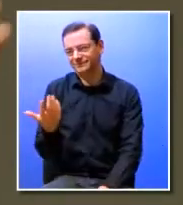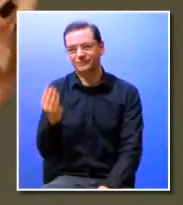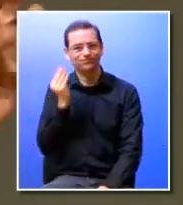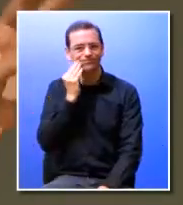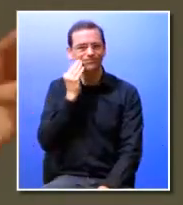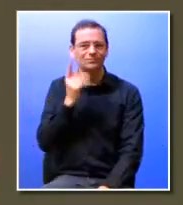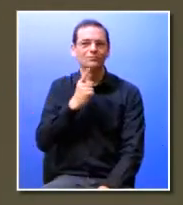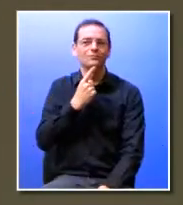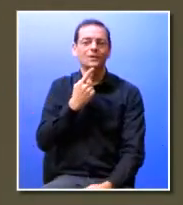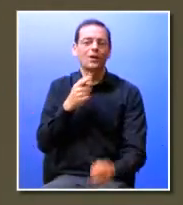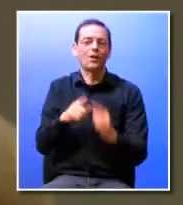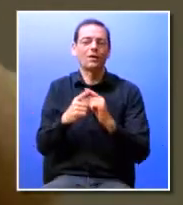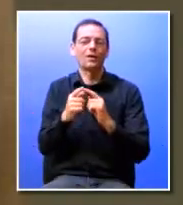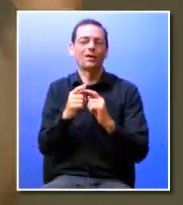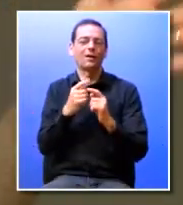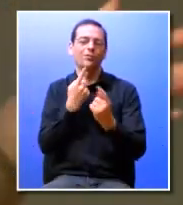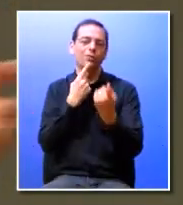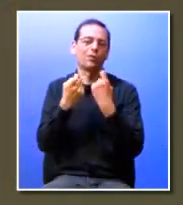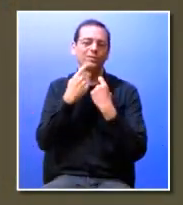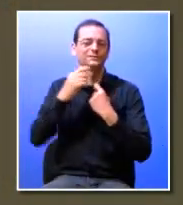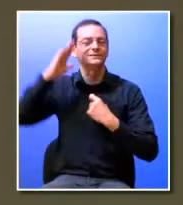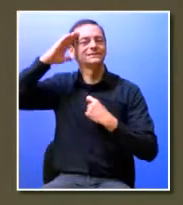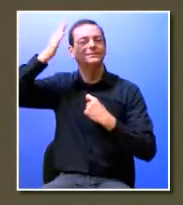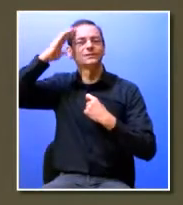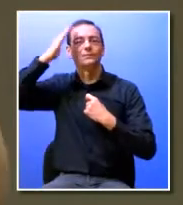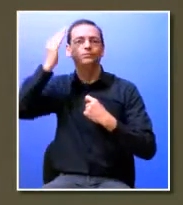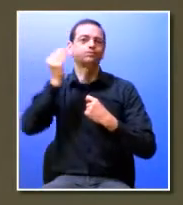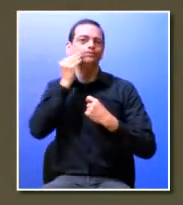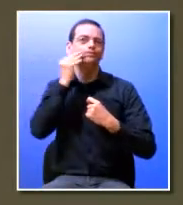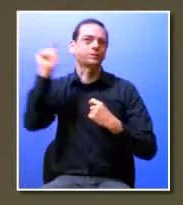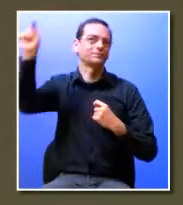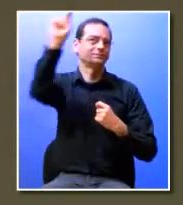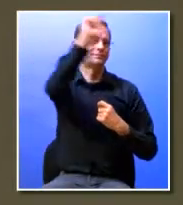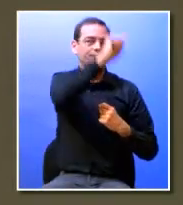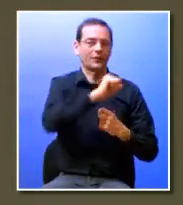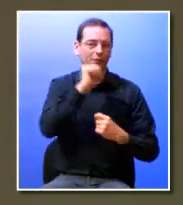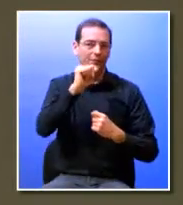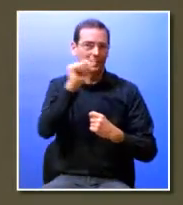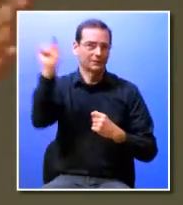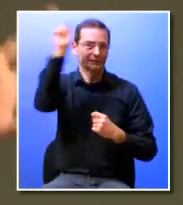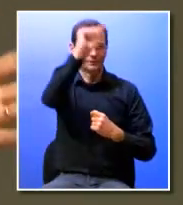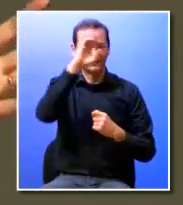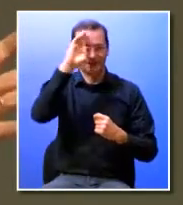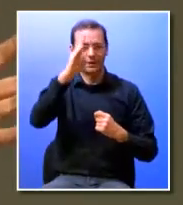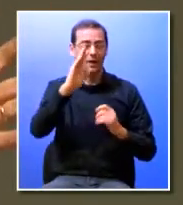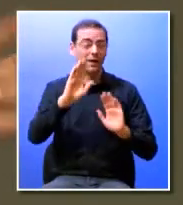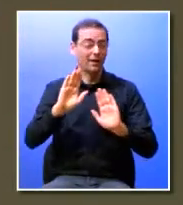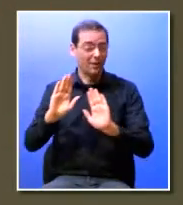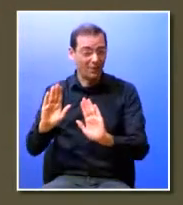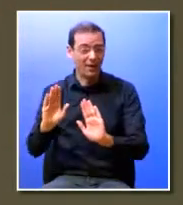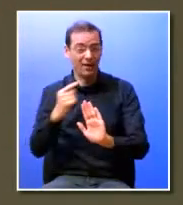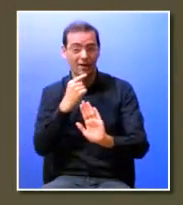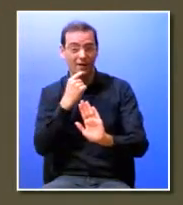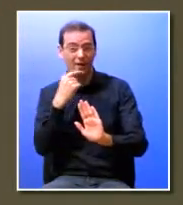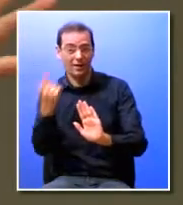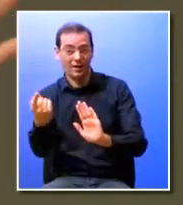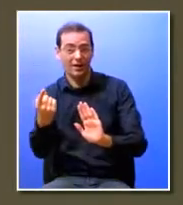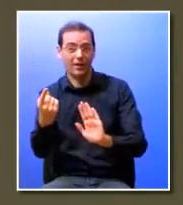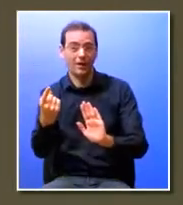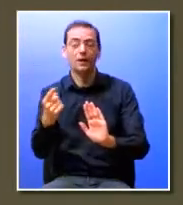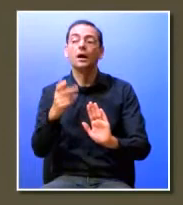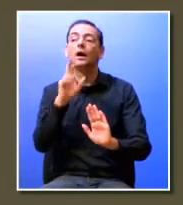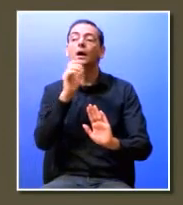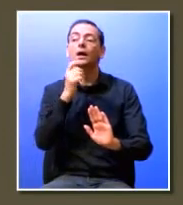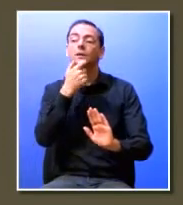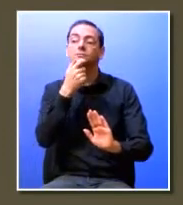são aquelas perguntas de chapa 5 que já vêm em todos os catálogos e os recrutadores não sabem fazer perguntas mas na verdade chamem-lhe chapa 5 quando souberem